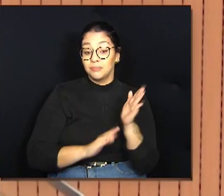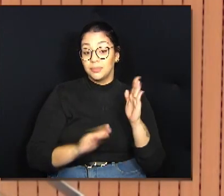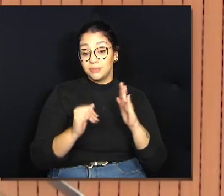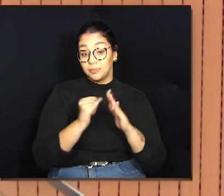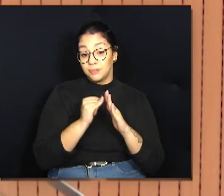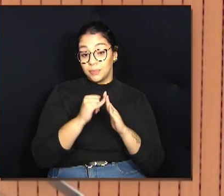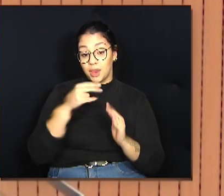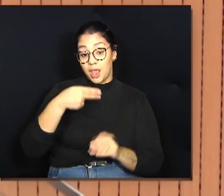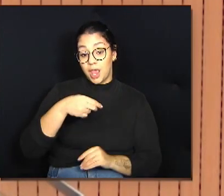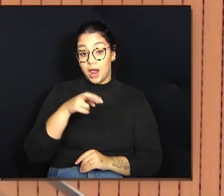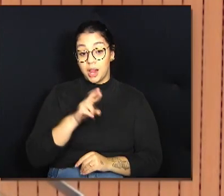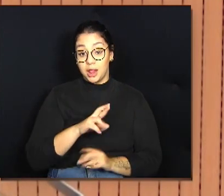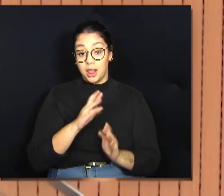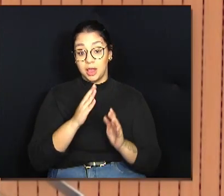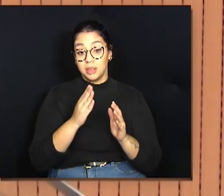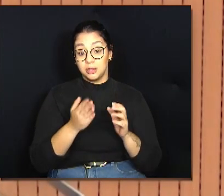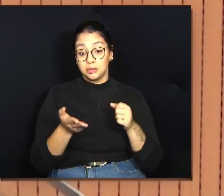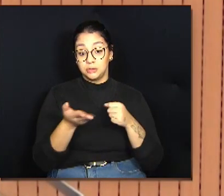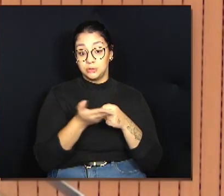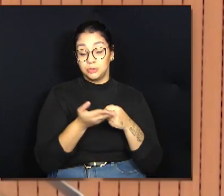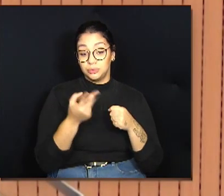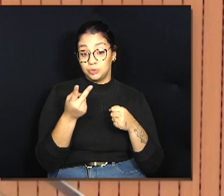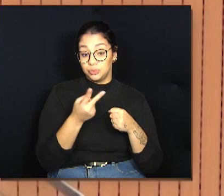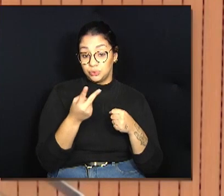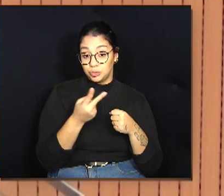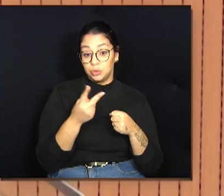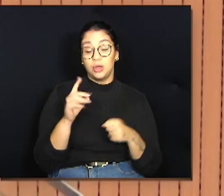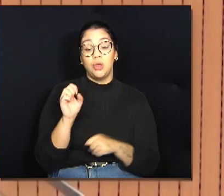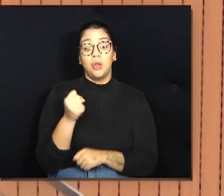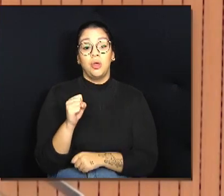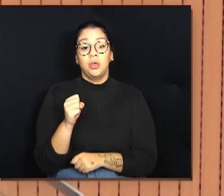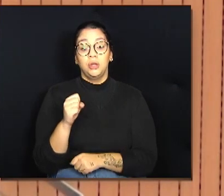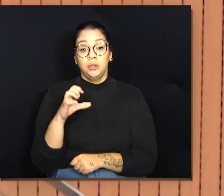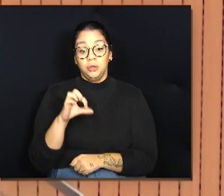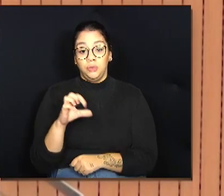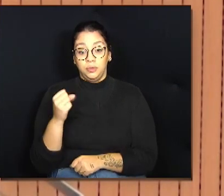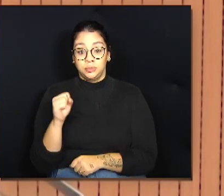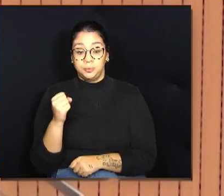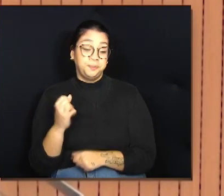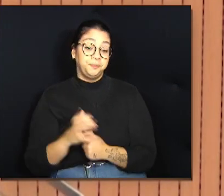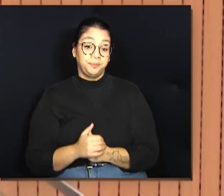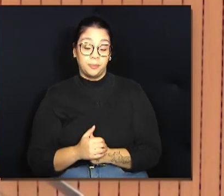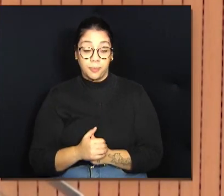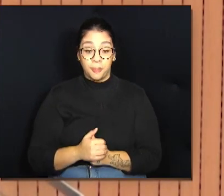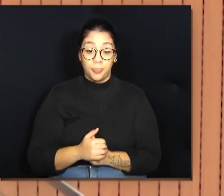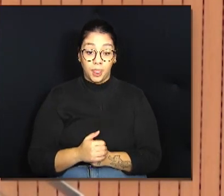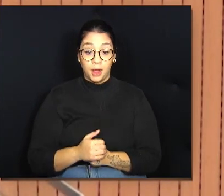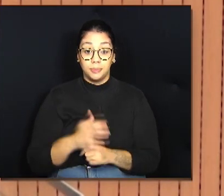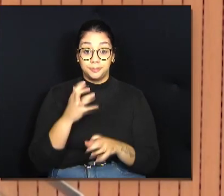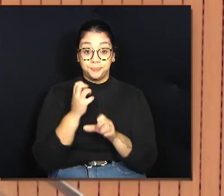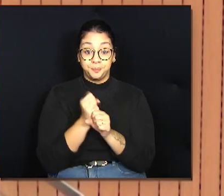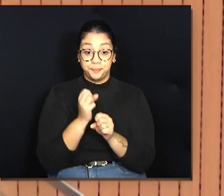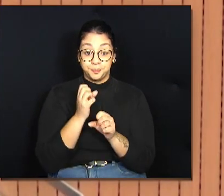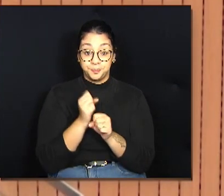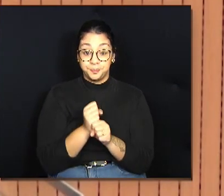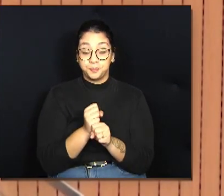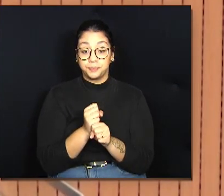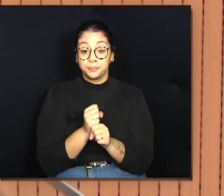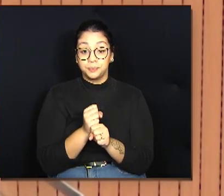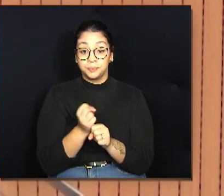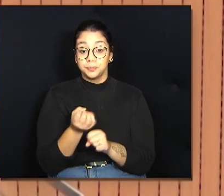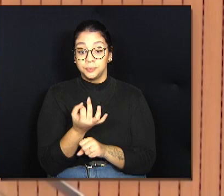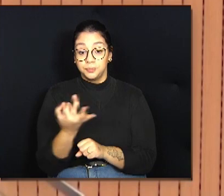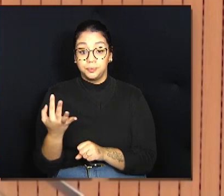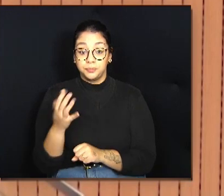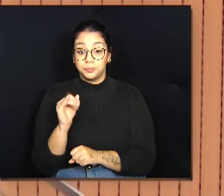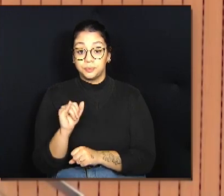de classificação número 2, R 898,00, para calcular a base de cálculo do IPTU.